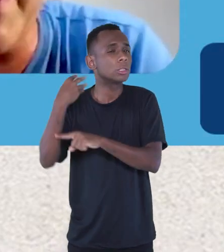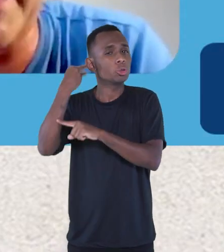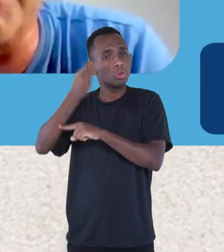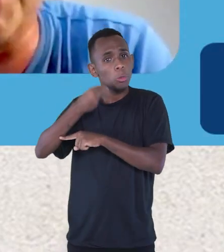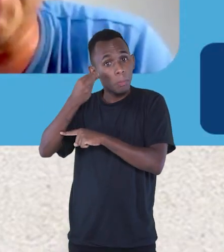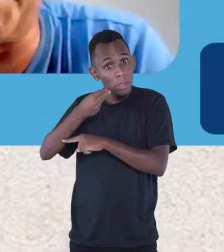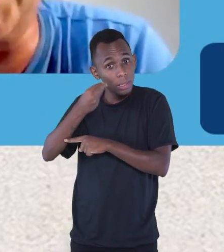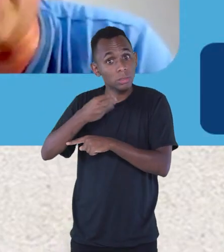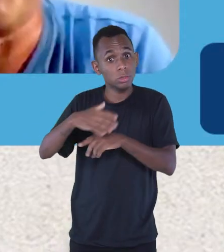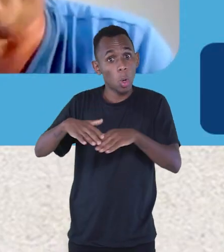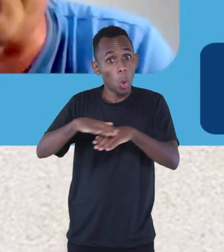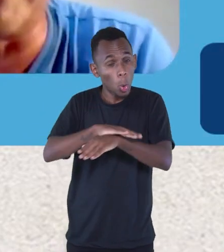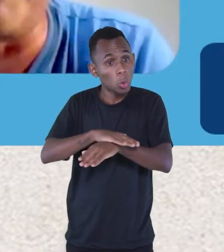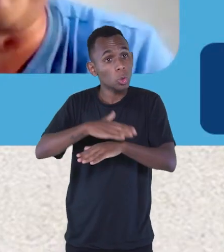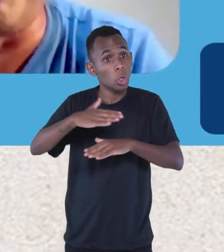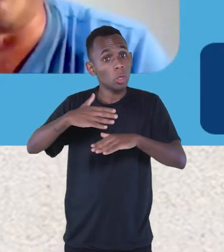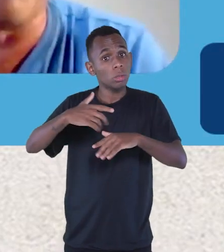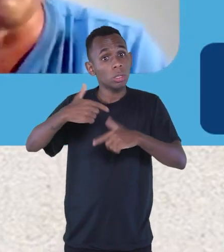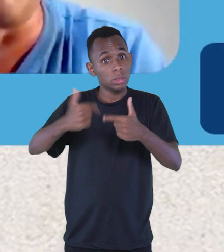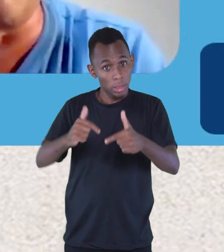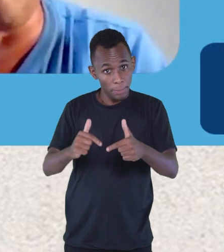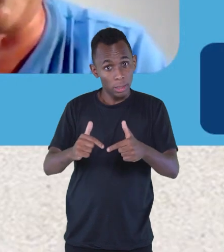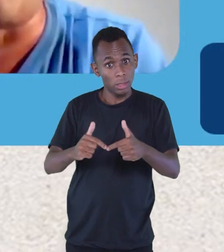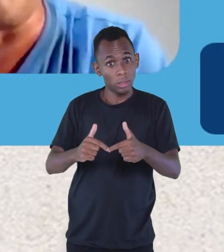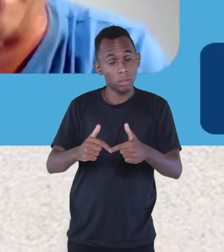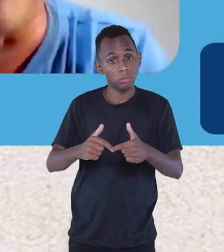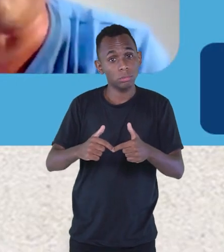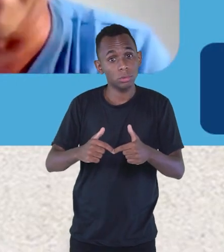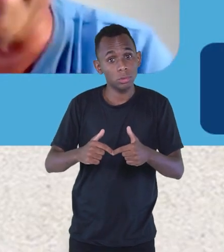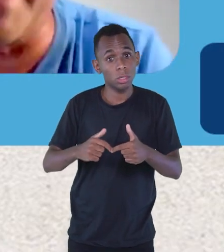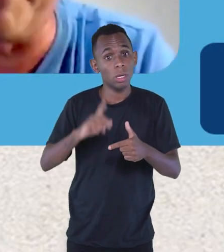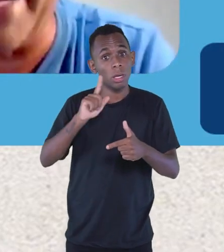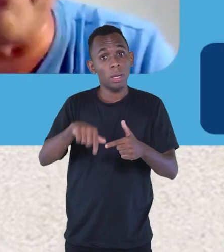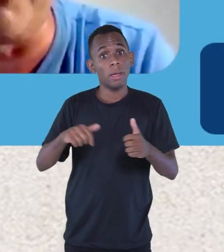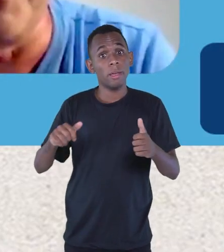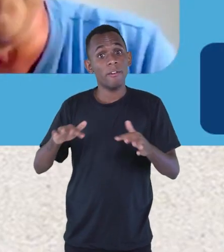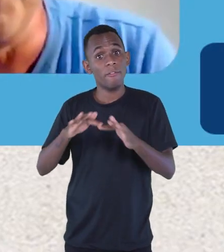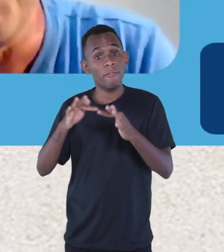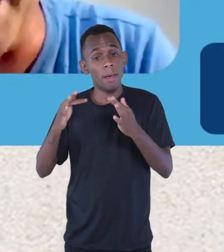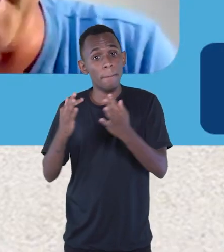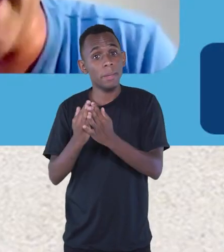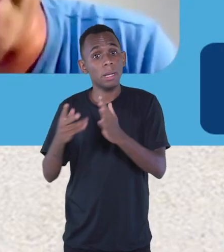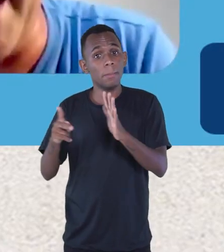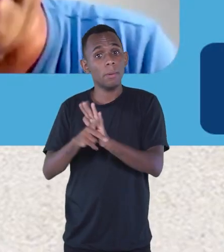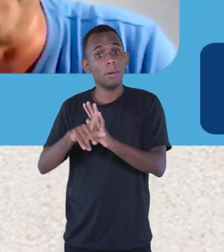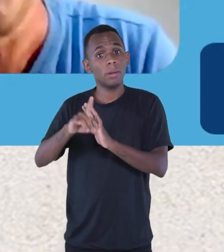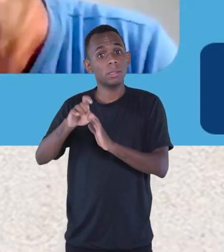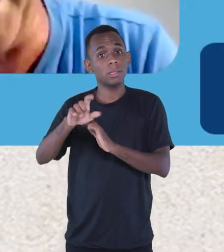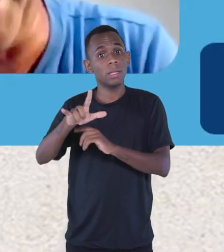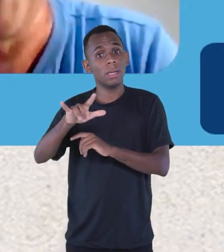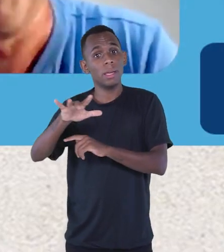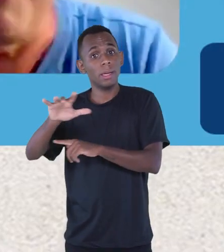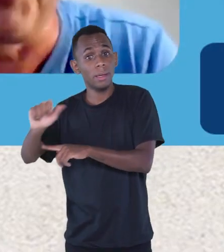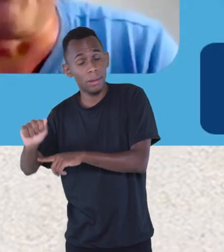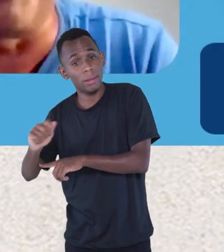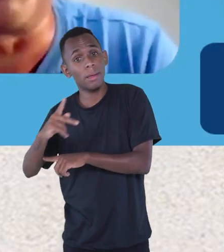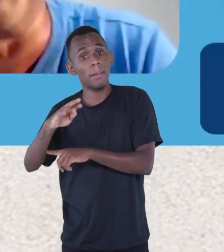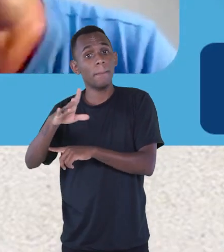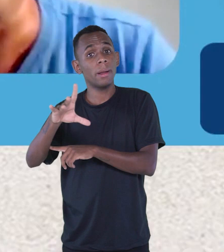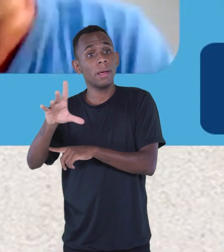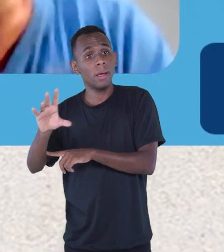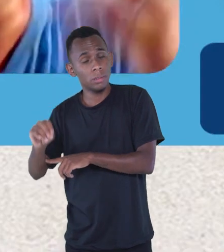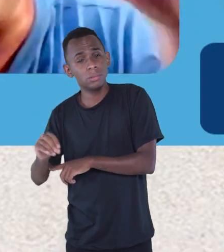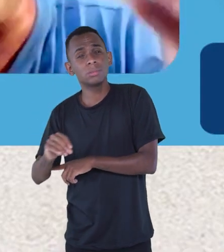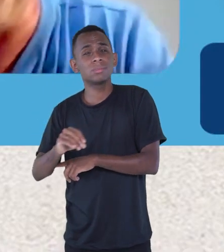Curiosamente, é um sapateiro que tinha aqui de novo, que curiosamente, depois eu descobri, é cunhado da Adélia Prado. O marido da Adélia, o Zé, é irmão do